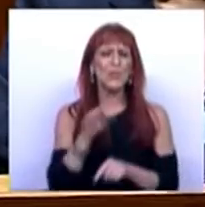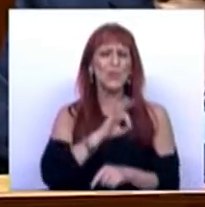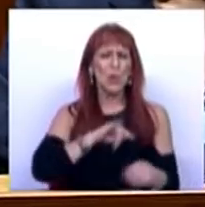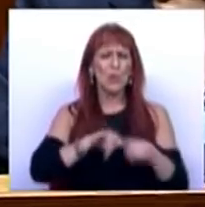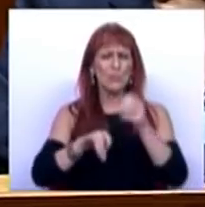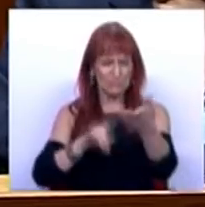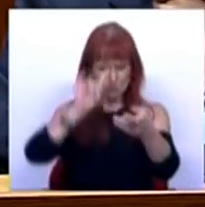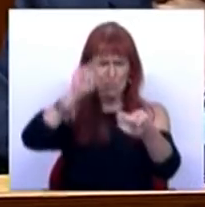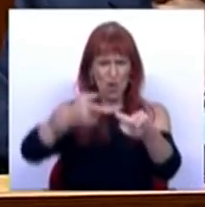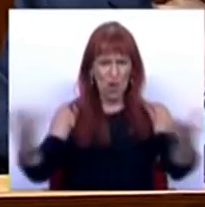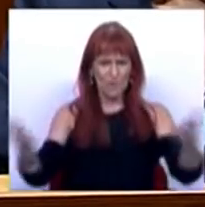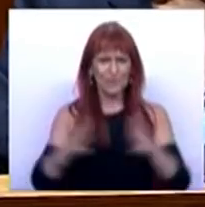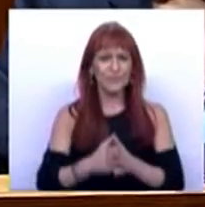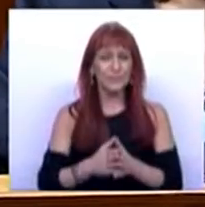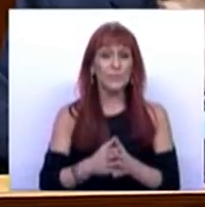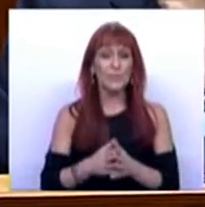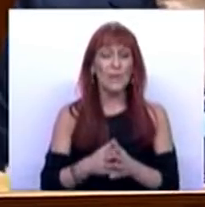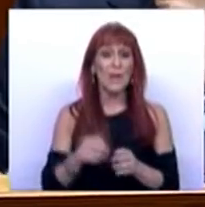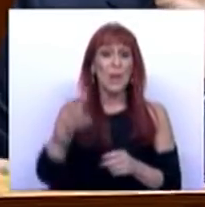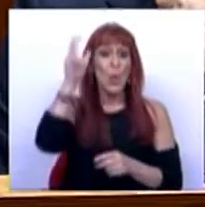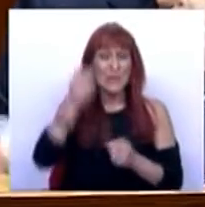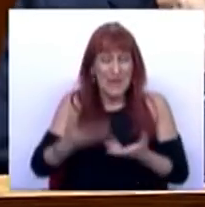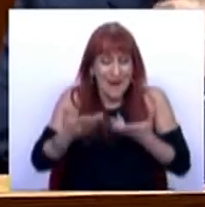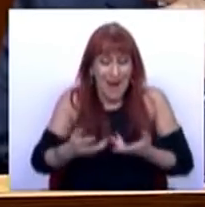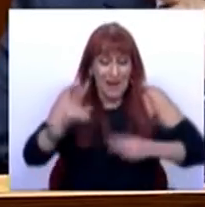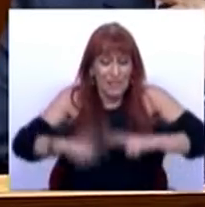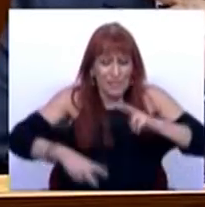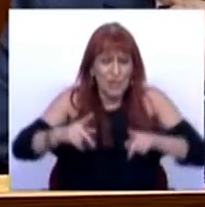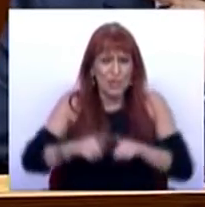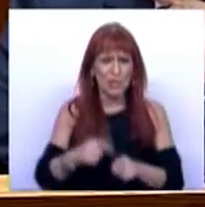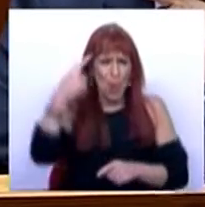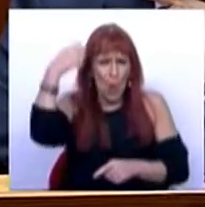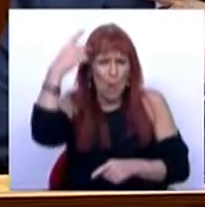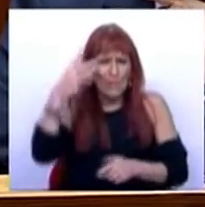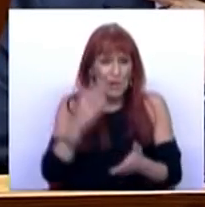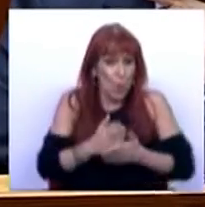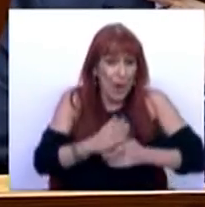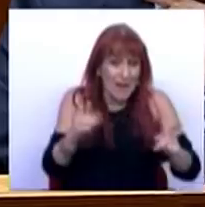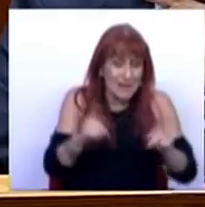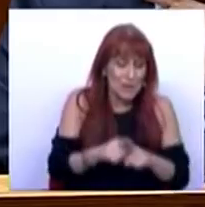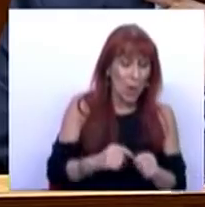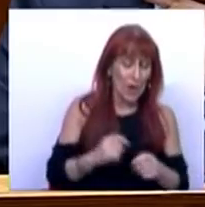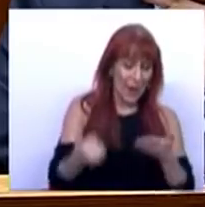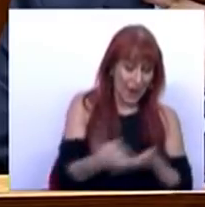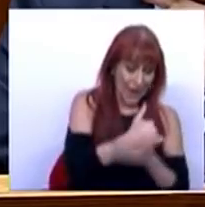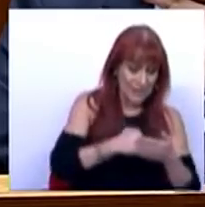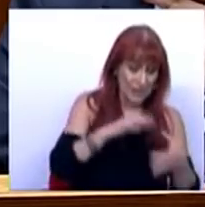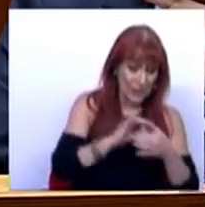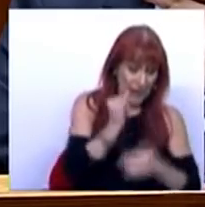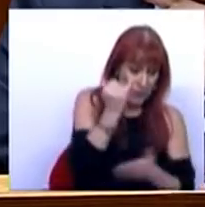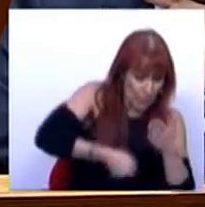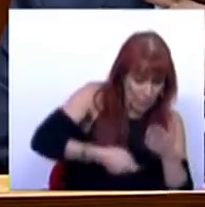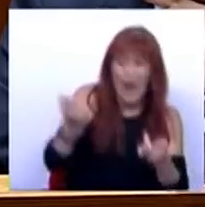o Sr. Deputado sabe, no conceito de carga fiscal, compreende-se não só a receita proveniente de impostos,